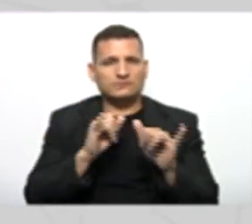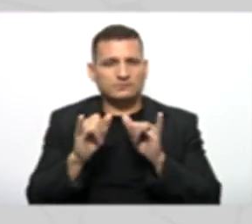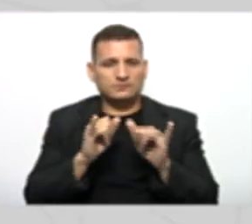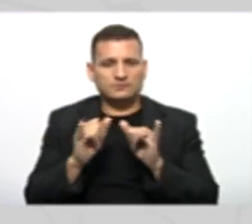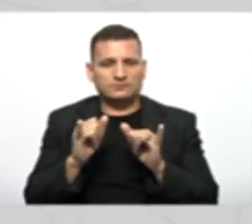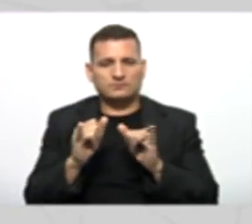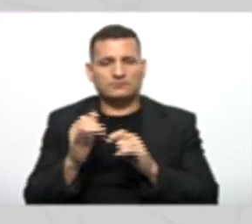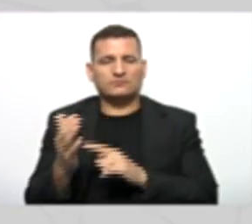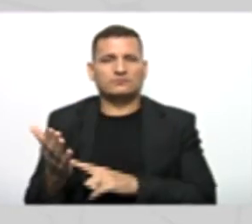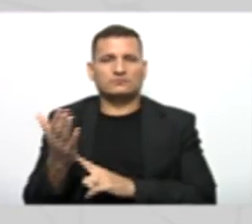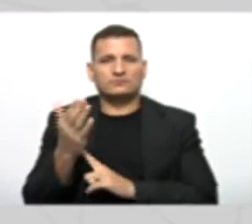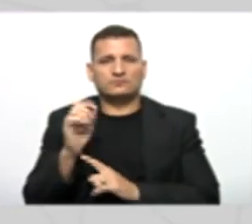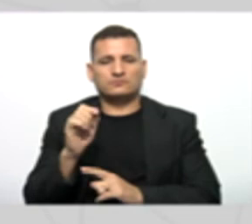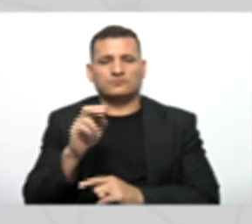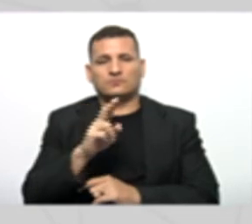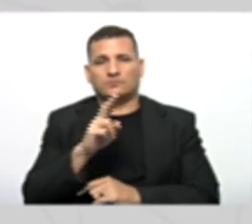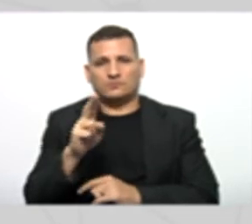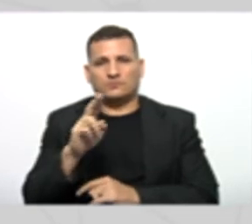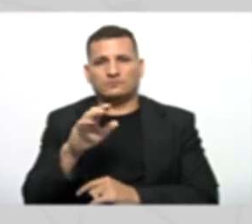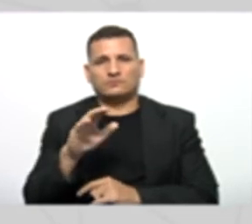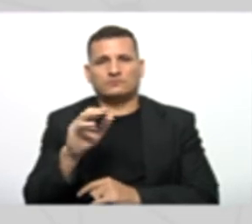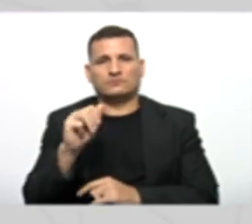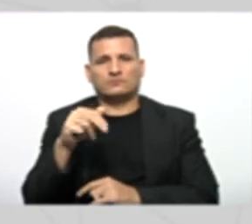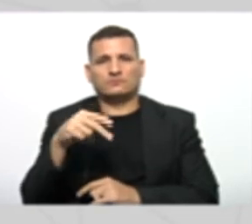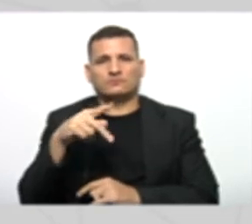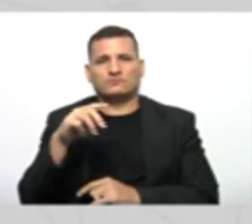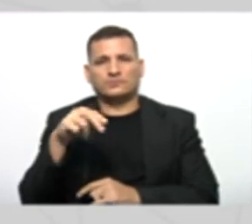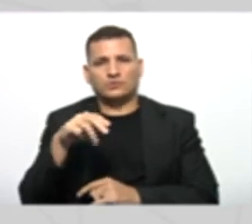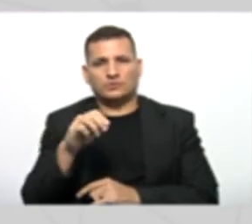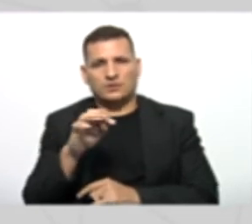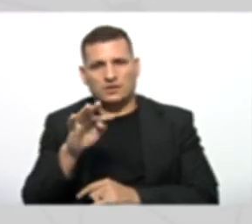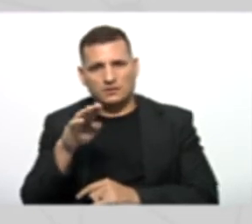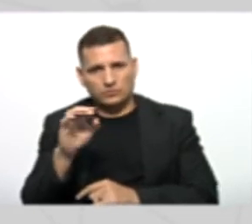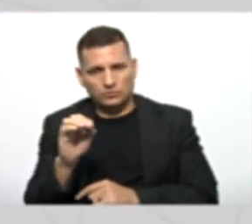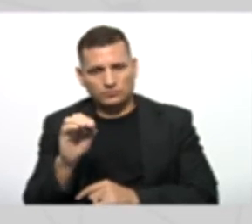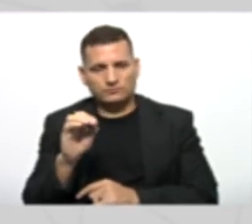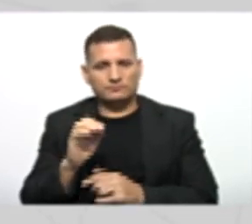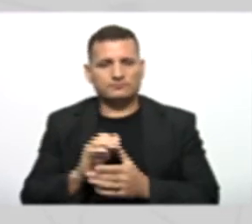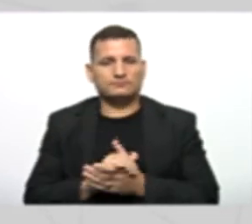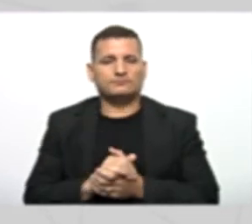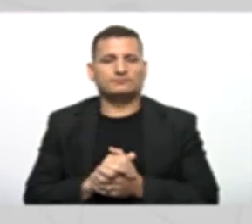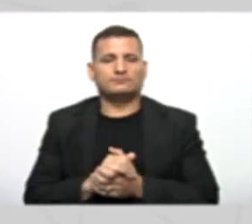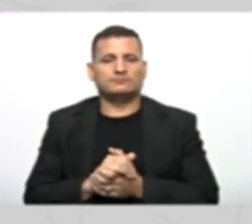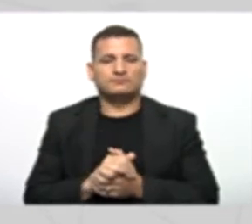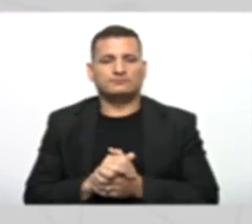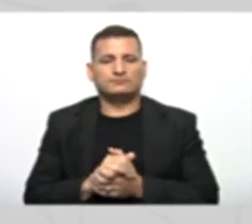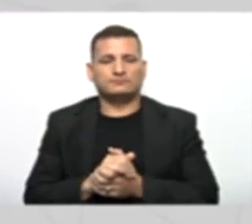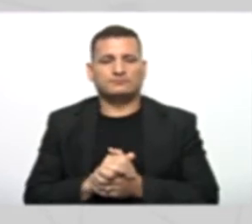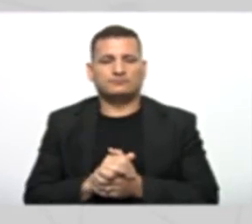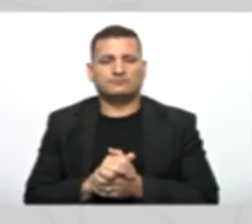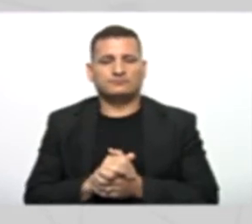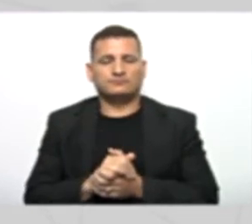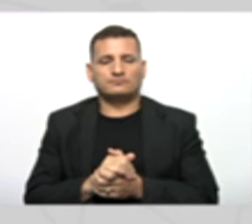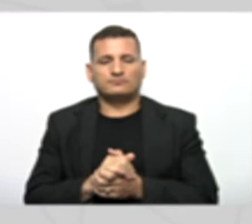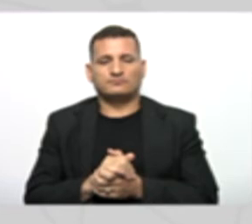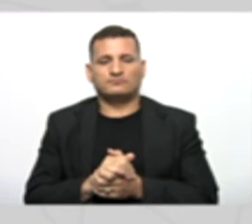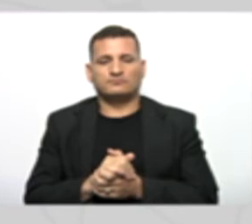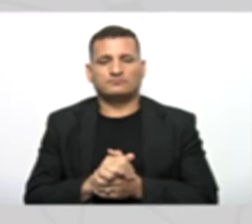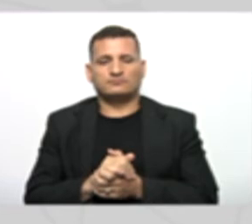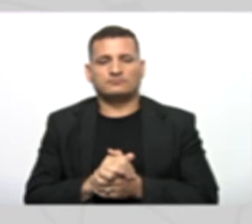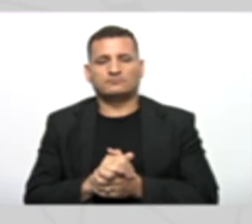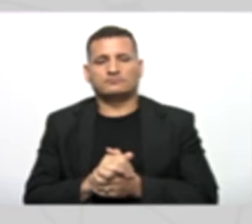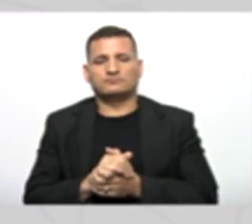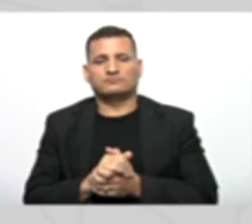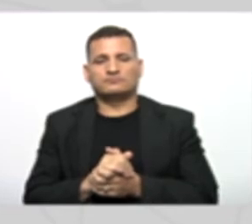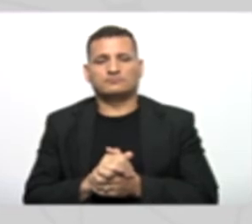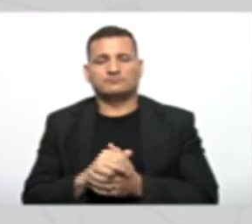vai exibir O nome Do campeonato Que é Campeonato Brasileiro De futebol Só que O nome E a tradição Vai ser o nome Que ela definiu Aqui Olha lá